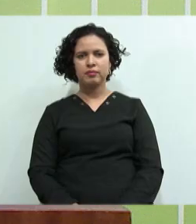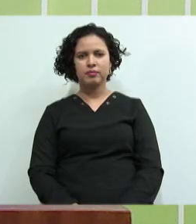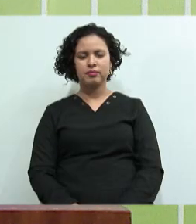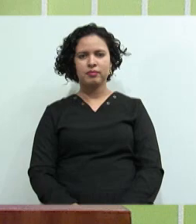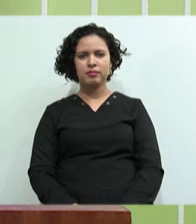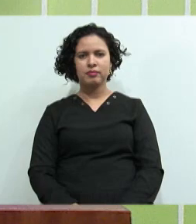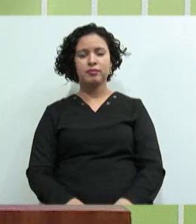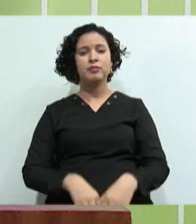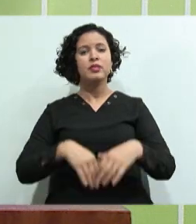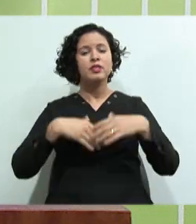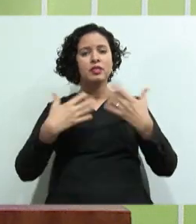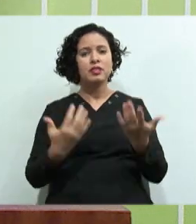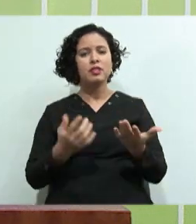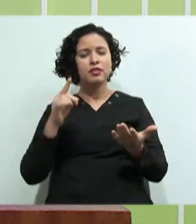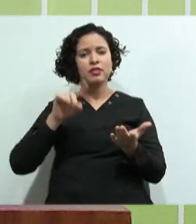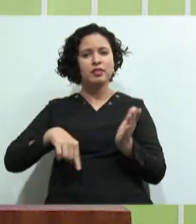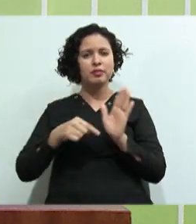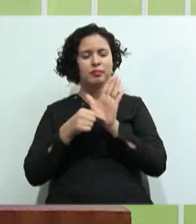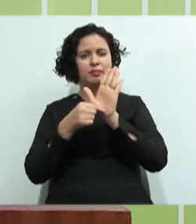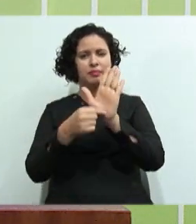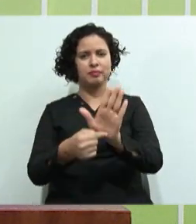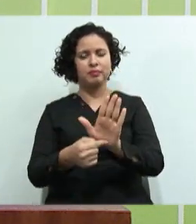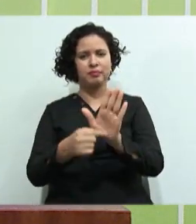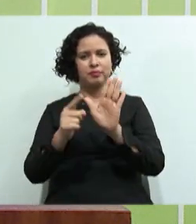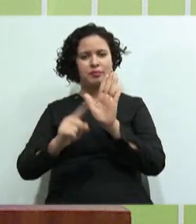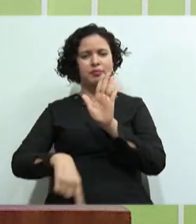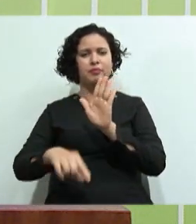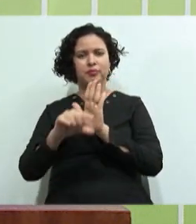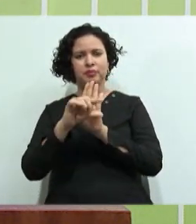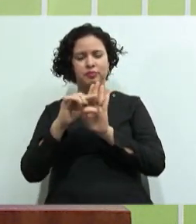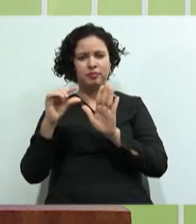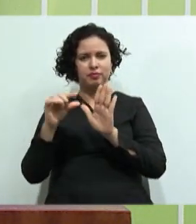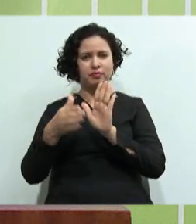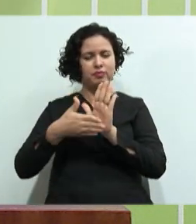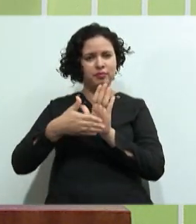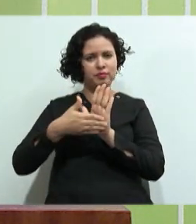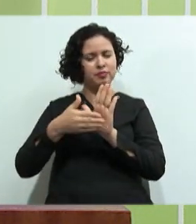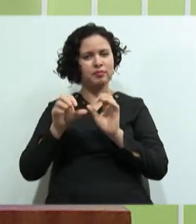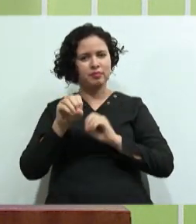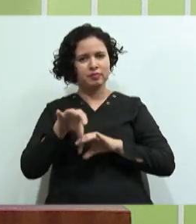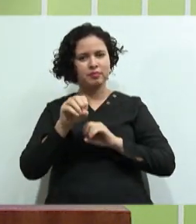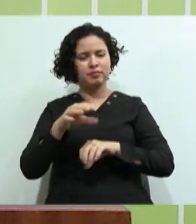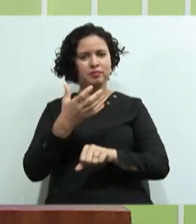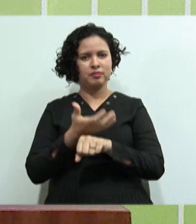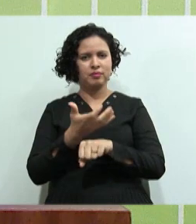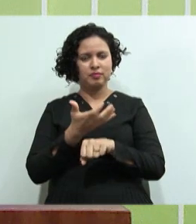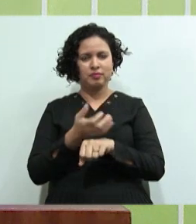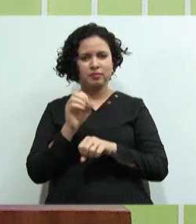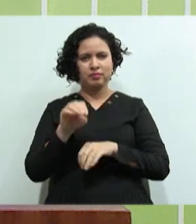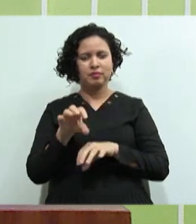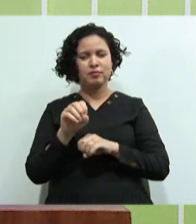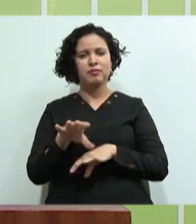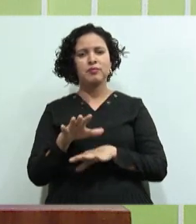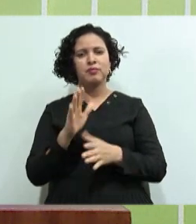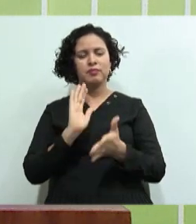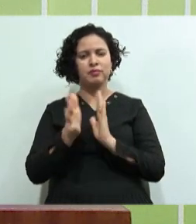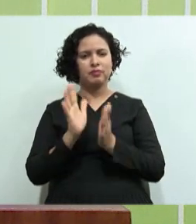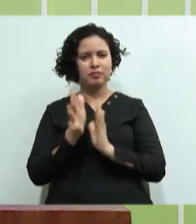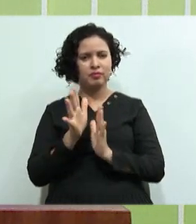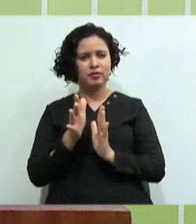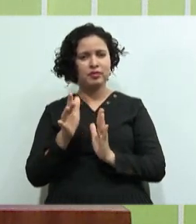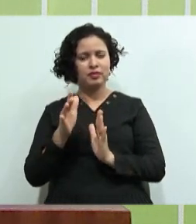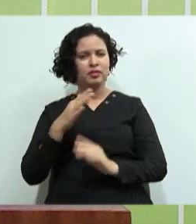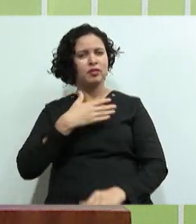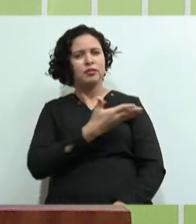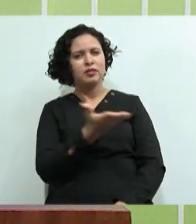Então essa foi A apresentação Do plano de ensino Da nossa disciplina de libras Eu espero que todos vocês Tenham